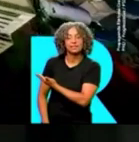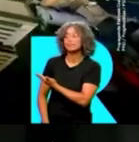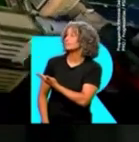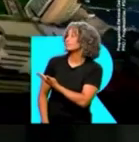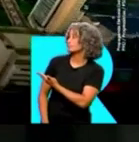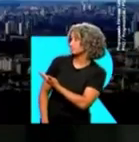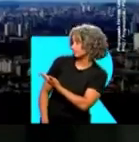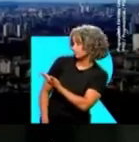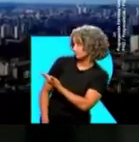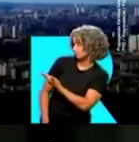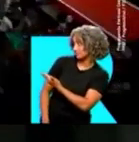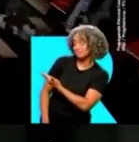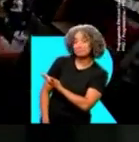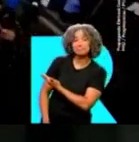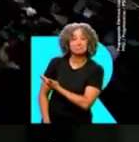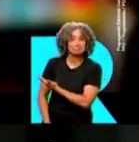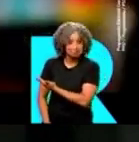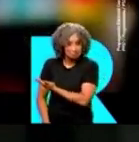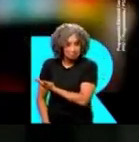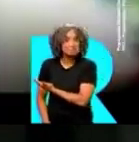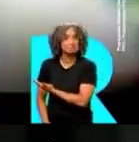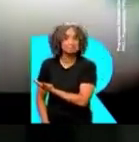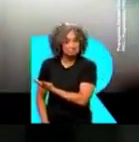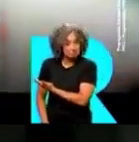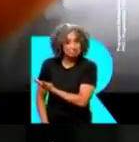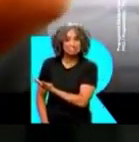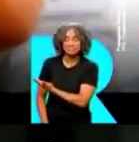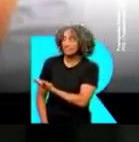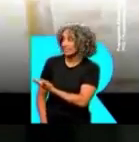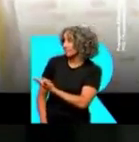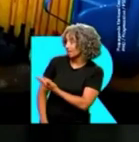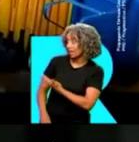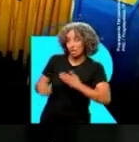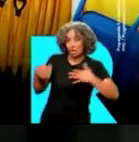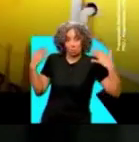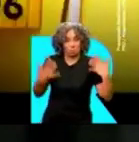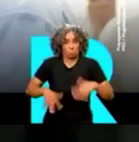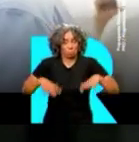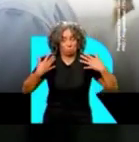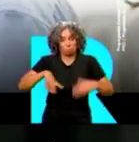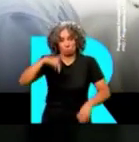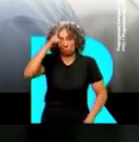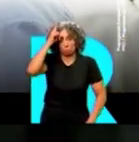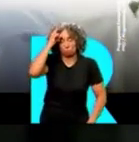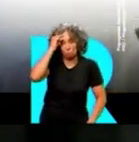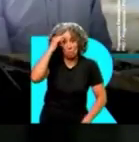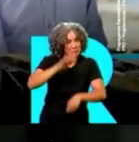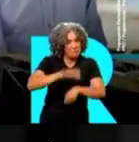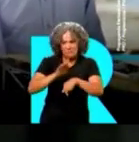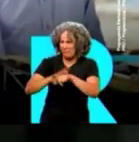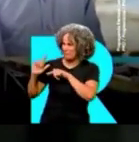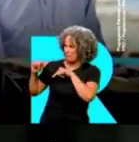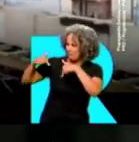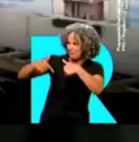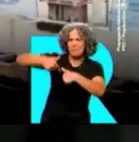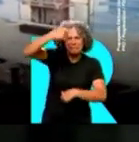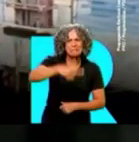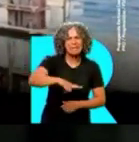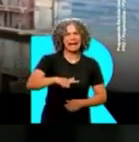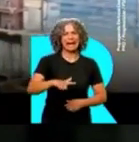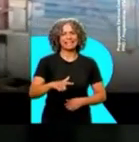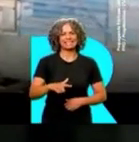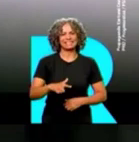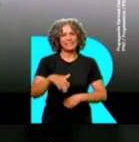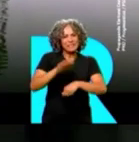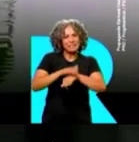segurança. Multiplicou a capacidade de investimento da cidade. E fez São Paulo bater o recorde histórico de empregos. E ele vai fazer muito